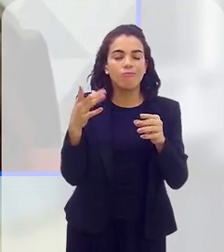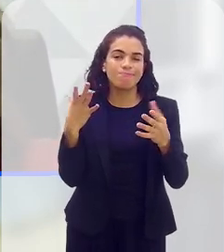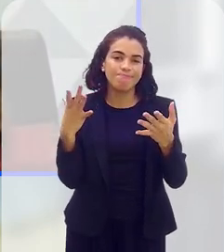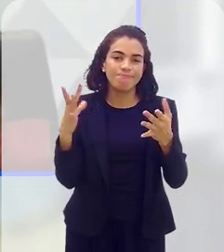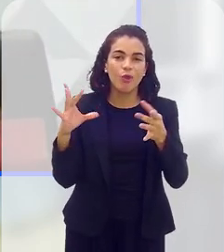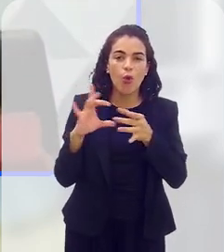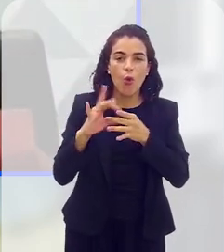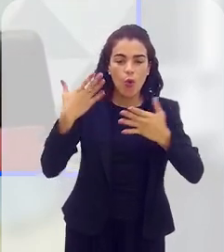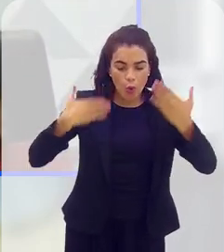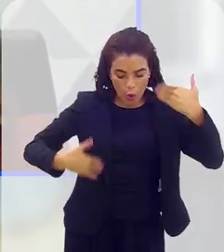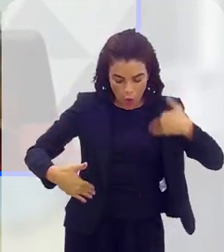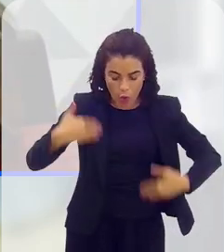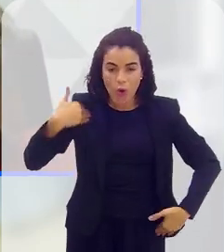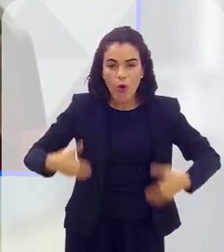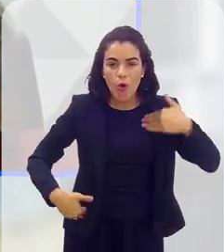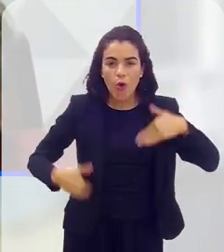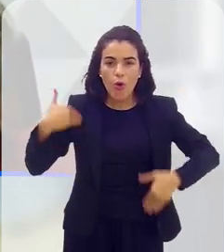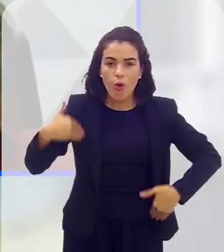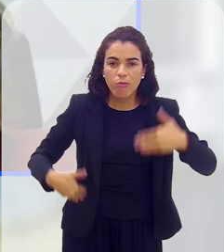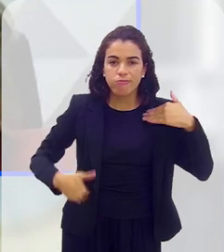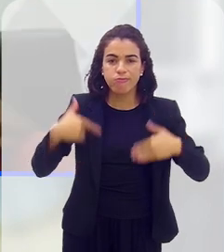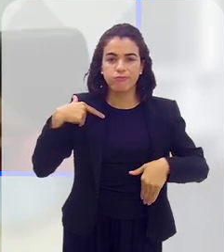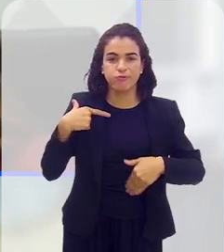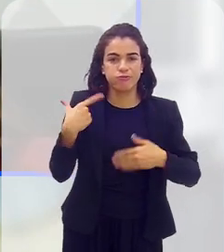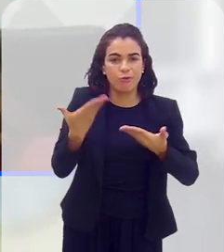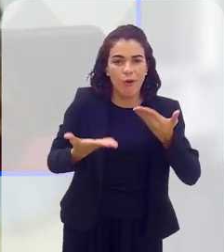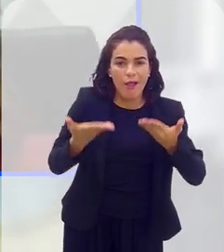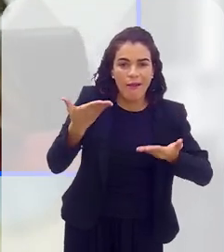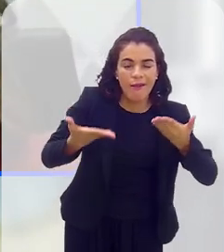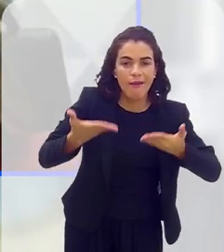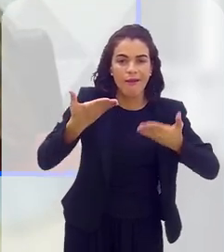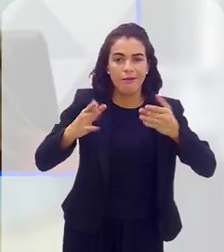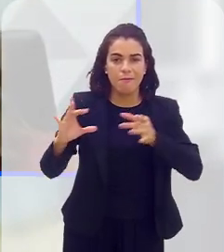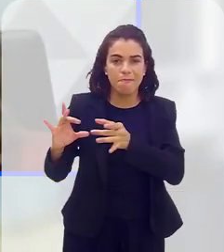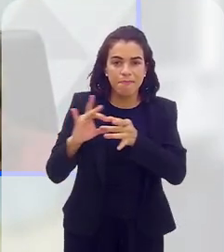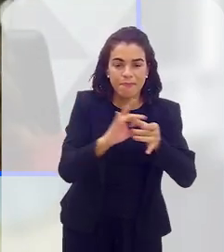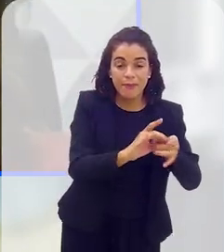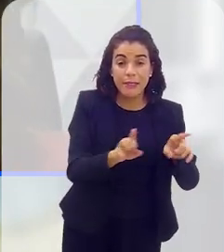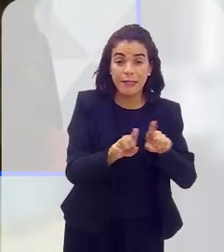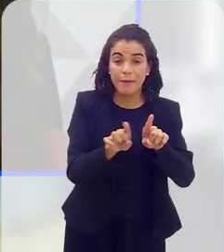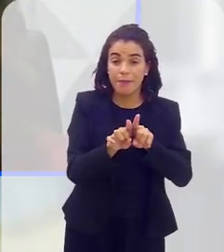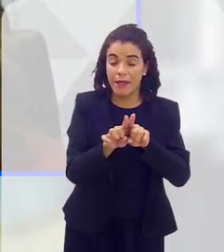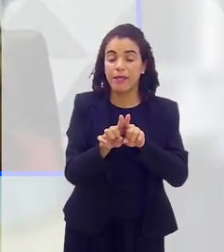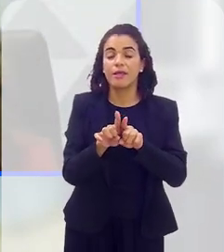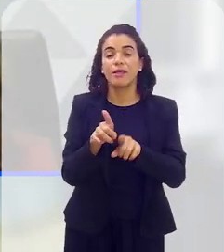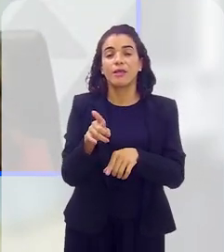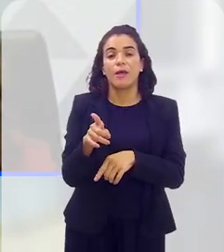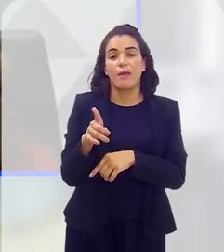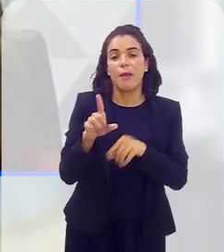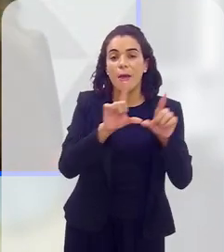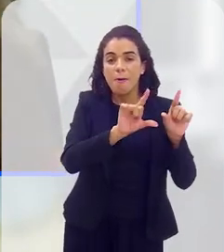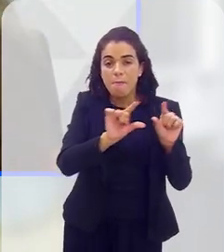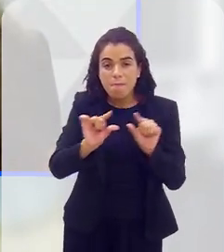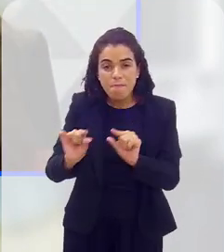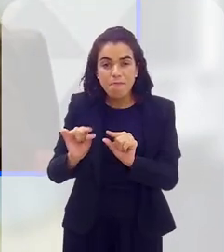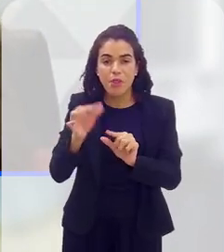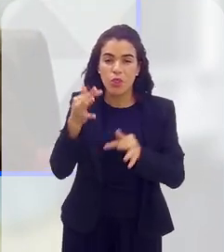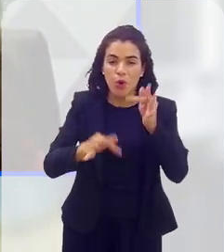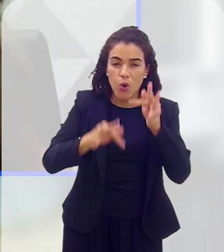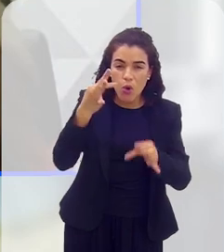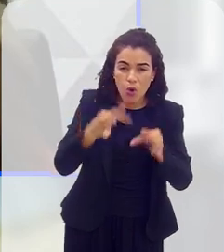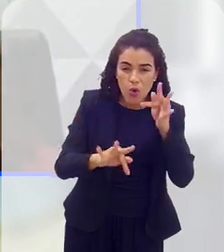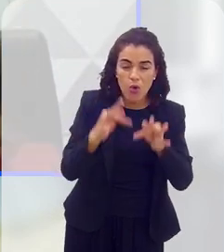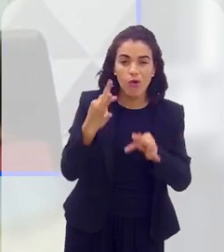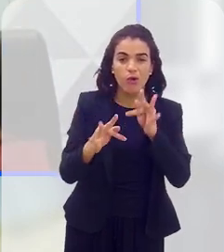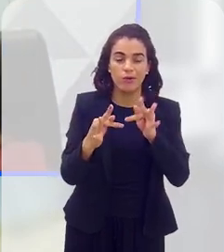proporcionalidade corporal pra esses pacientes, pra esses indivíduos, e, consequentemente, vai levar a menos quadro de